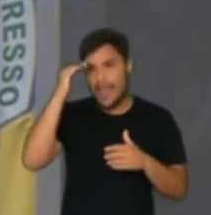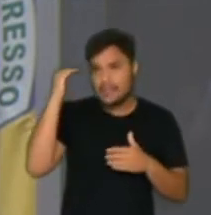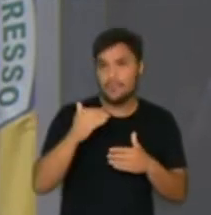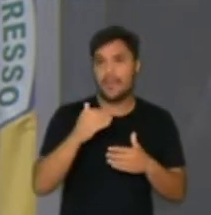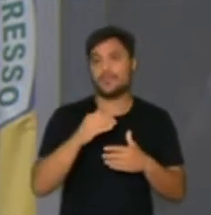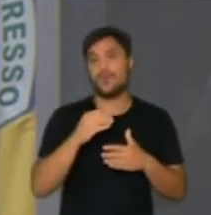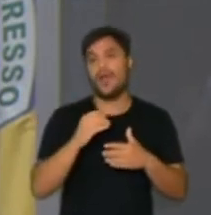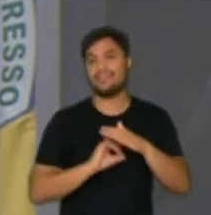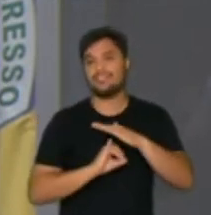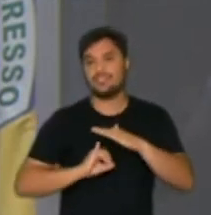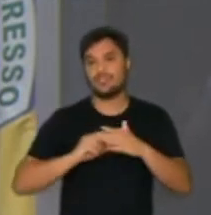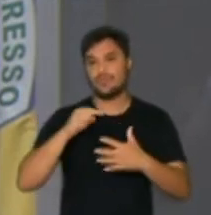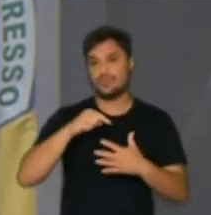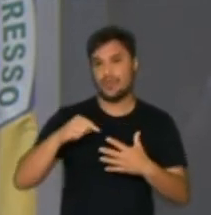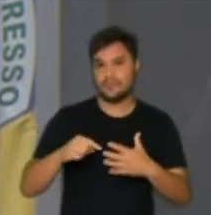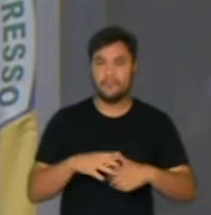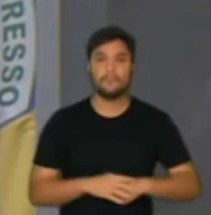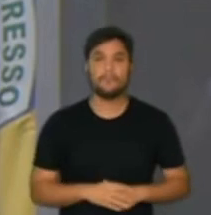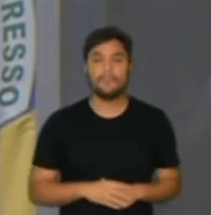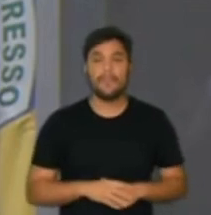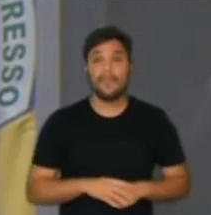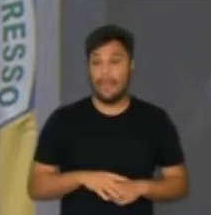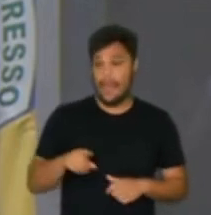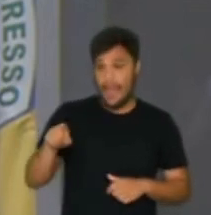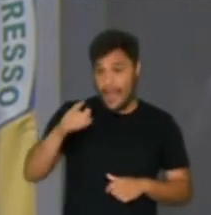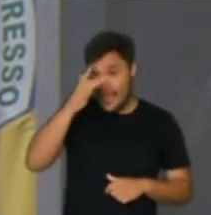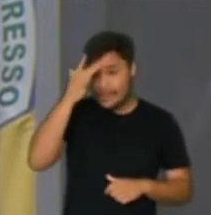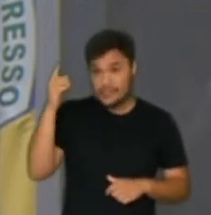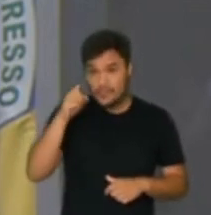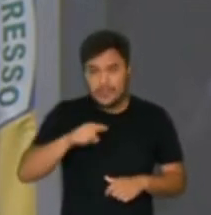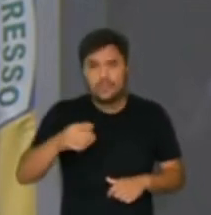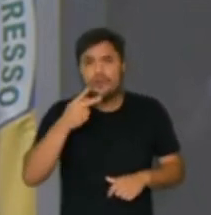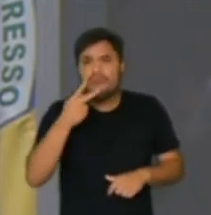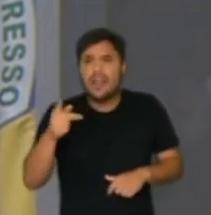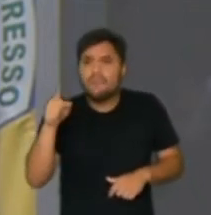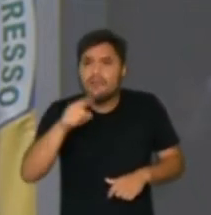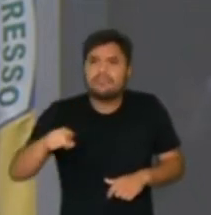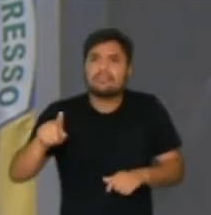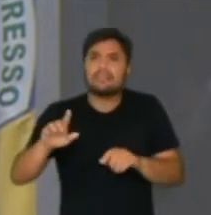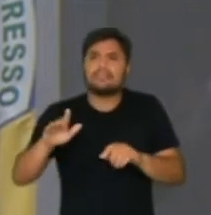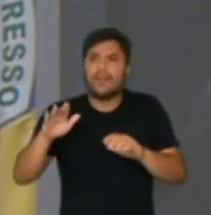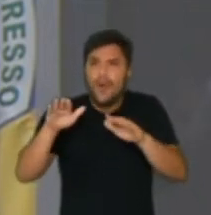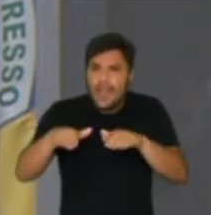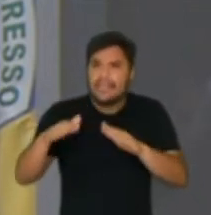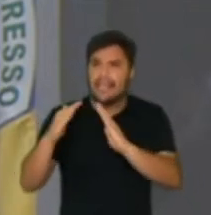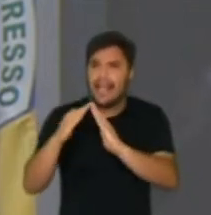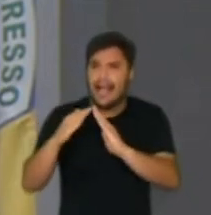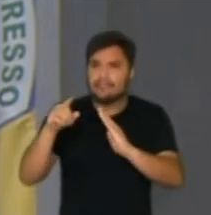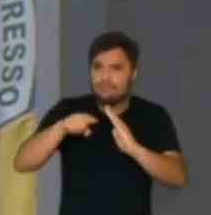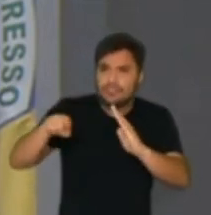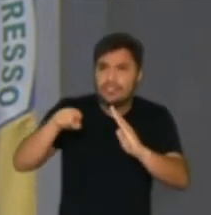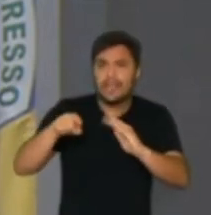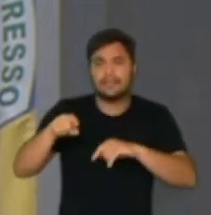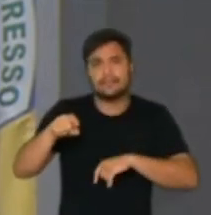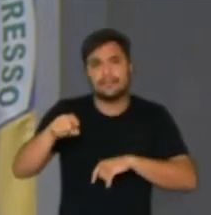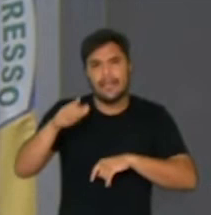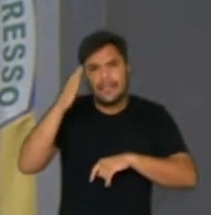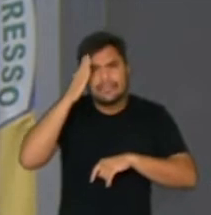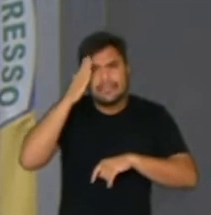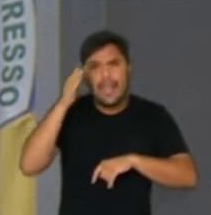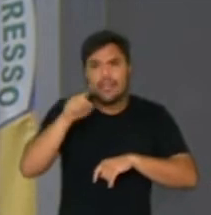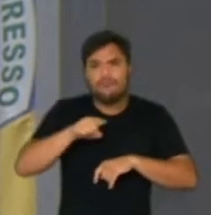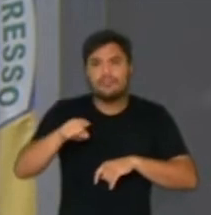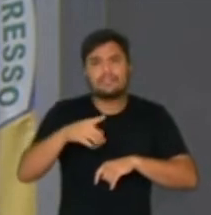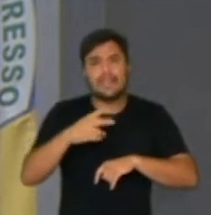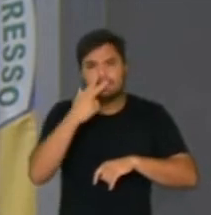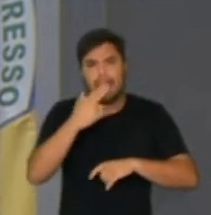E essas pessoas, eu sei, estou falando para vocês que estão aí em casa, eu sei que vocês estão com um grito